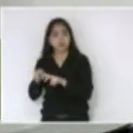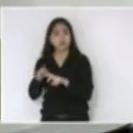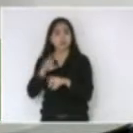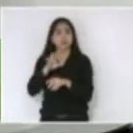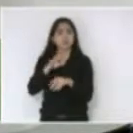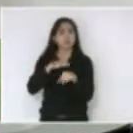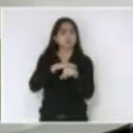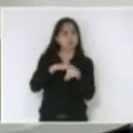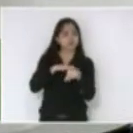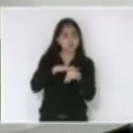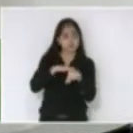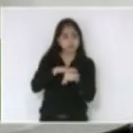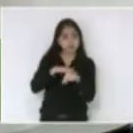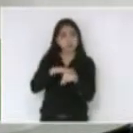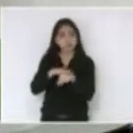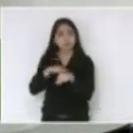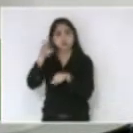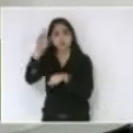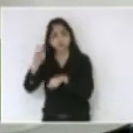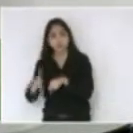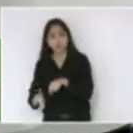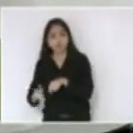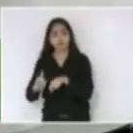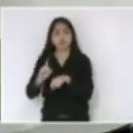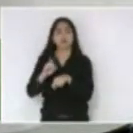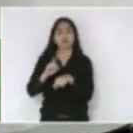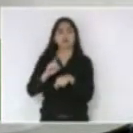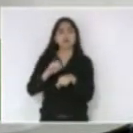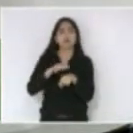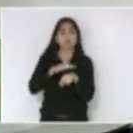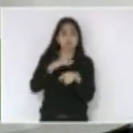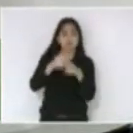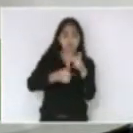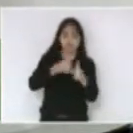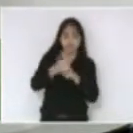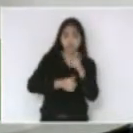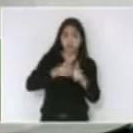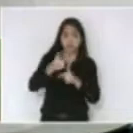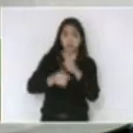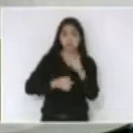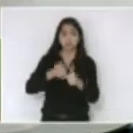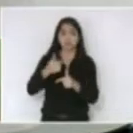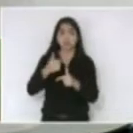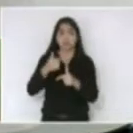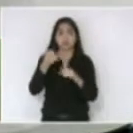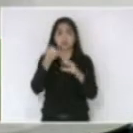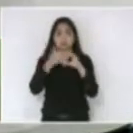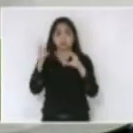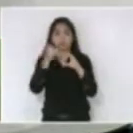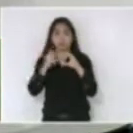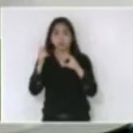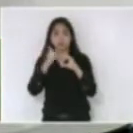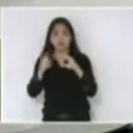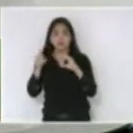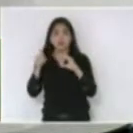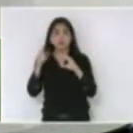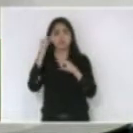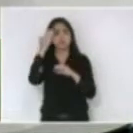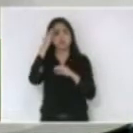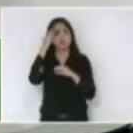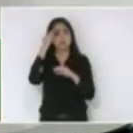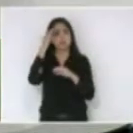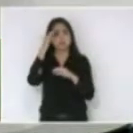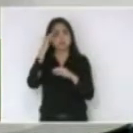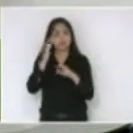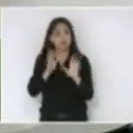fundo conversamos com diretores conversamos com os trabalhadores da Selesc e entendemos